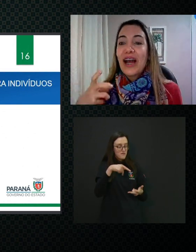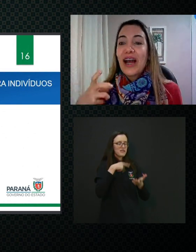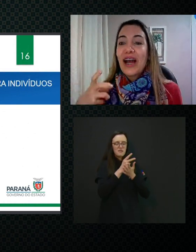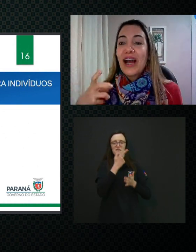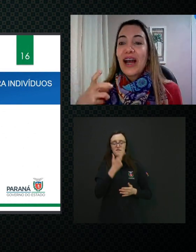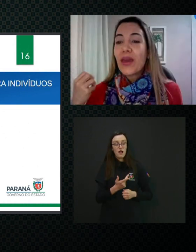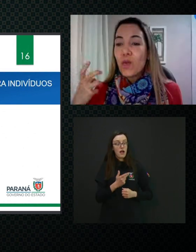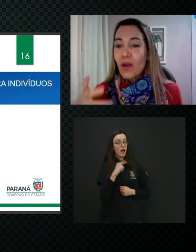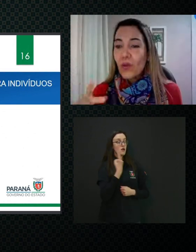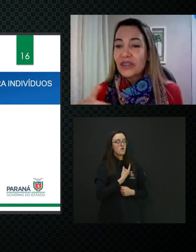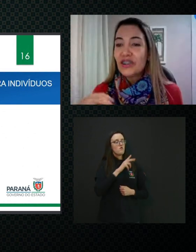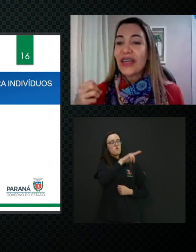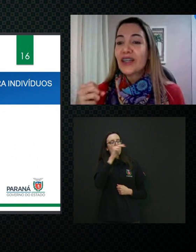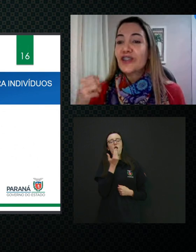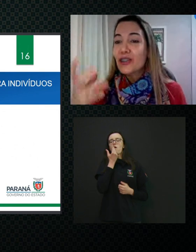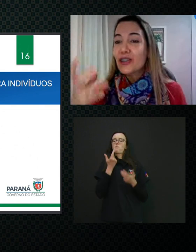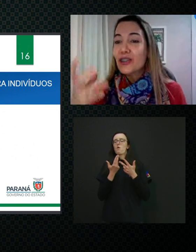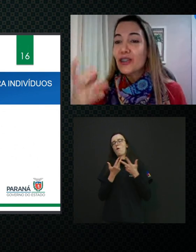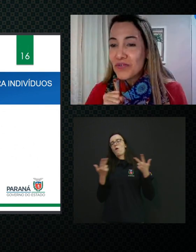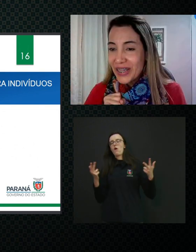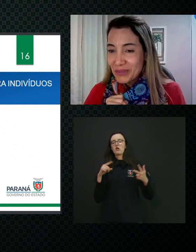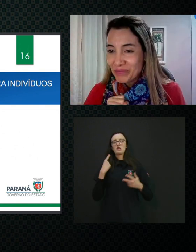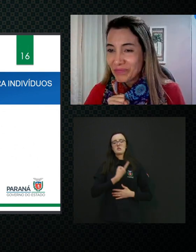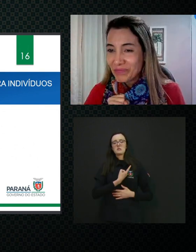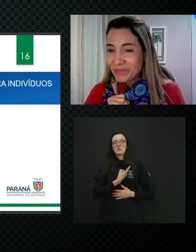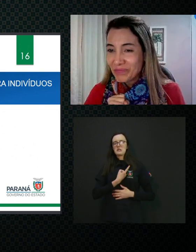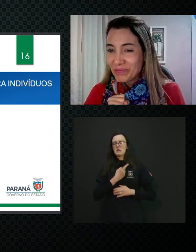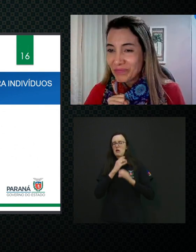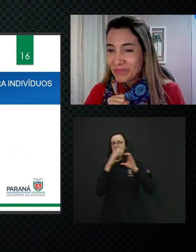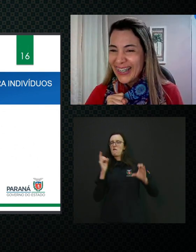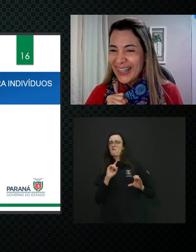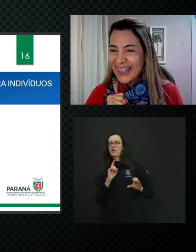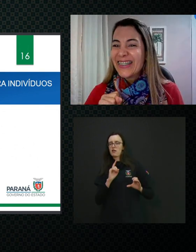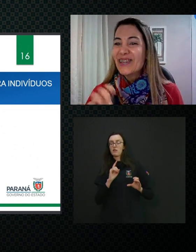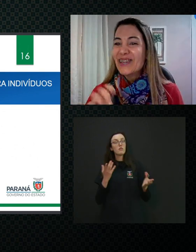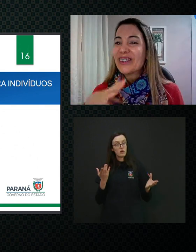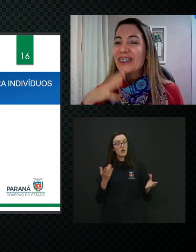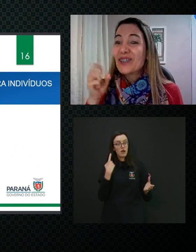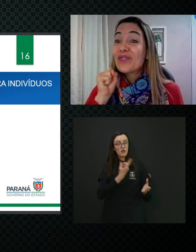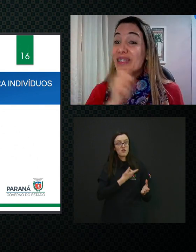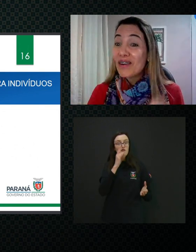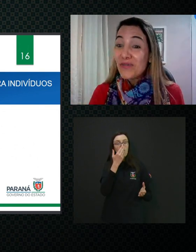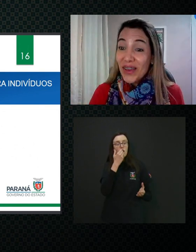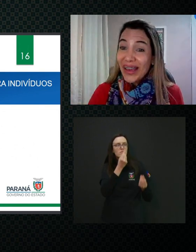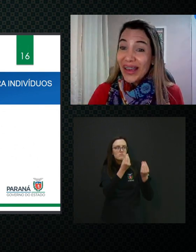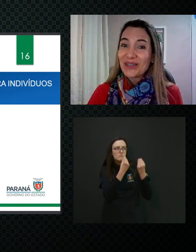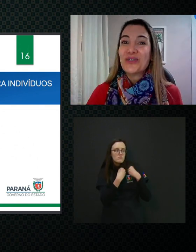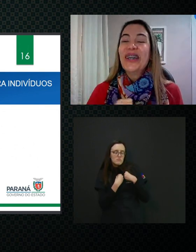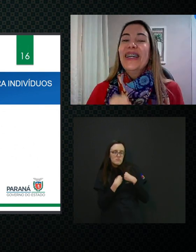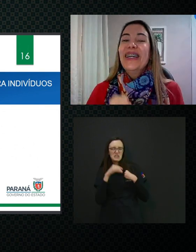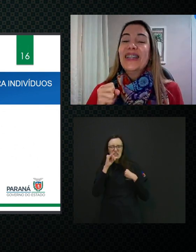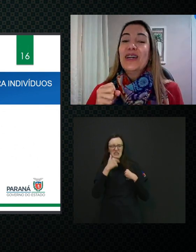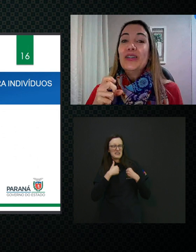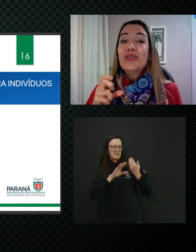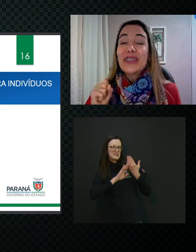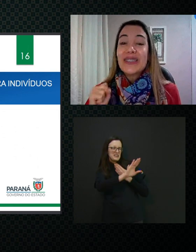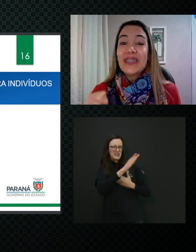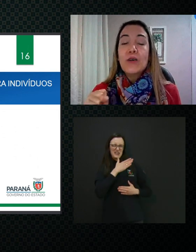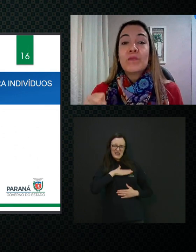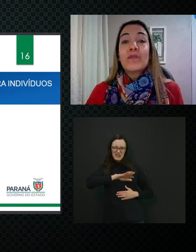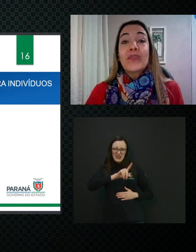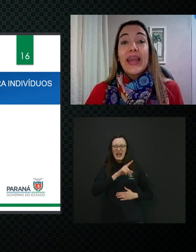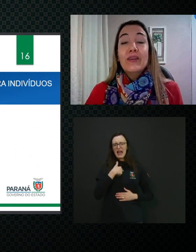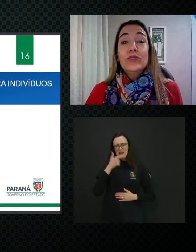eu falo, a gente nunca vai comer alguma coisa de quem a gente não confia, né, de quem você tem um desafeto. Então, a